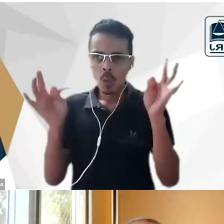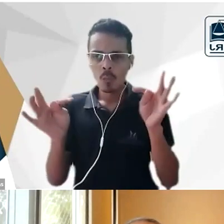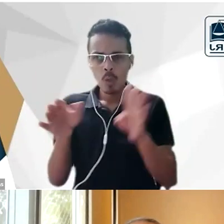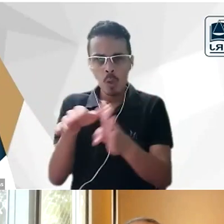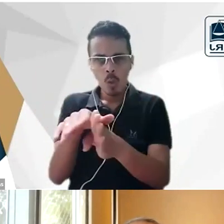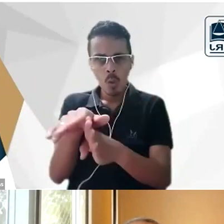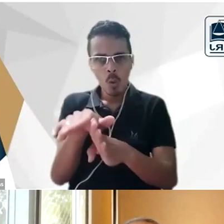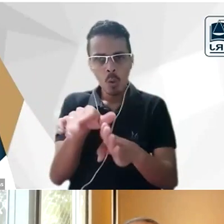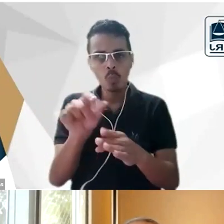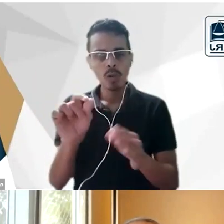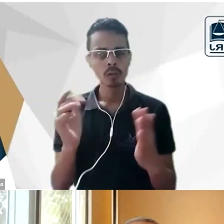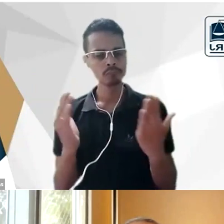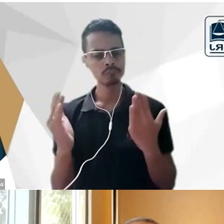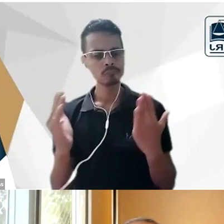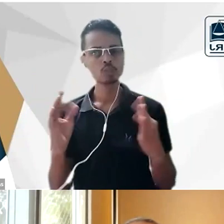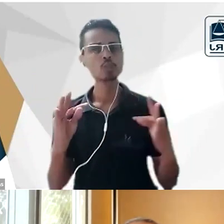desconfio de todo mundo até de mim